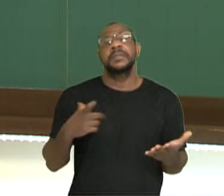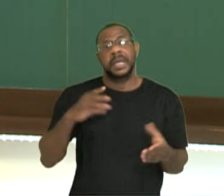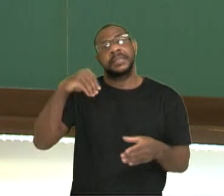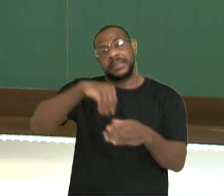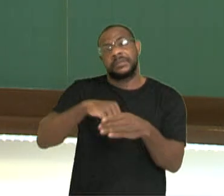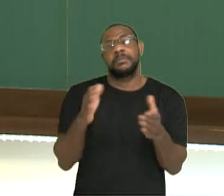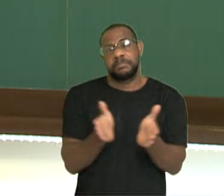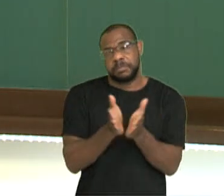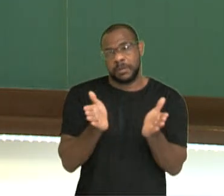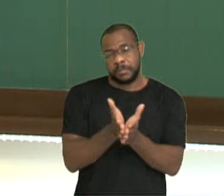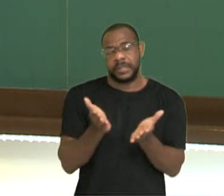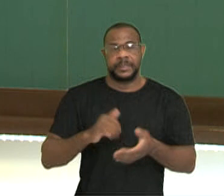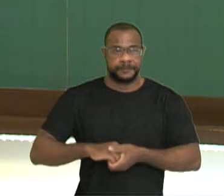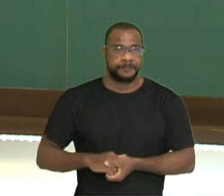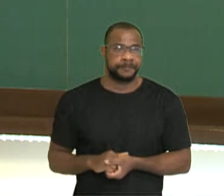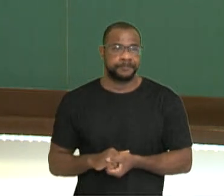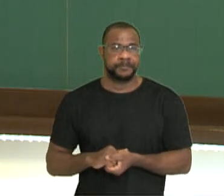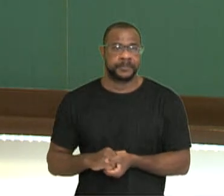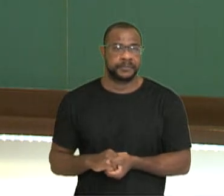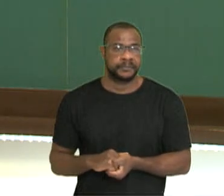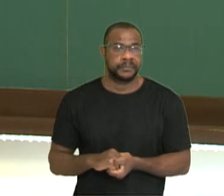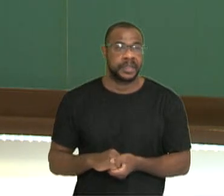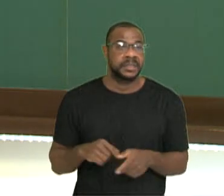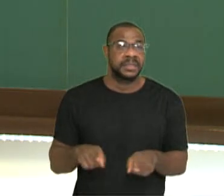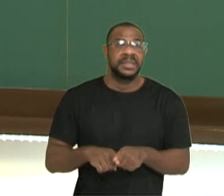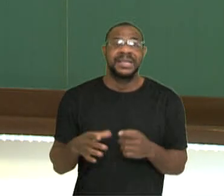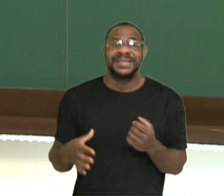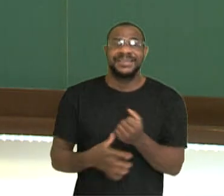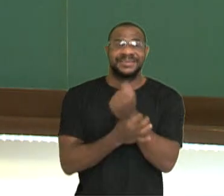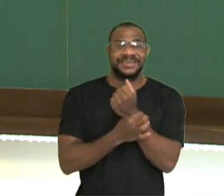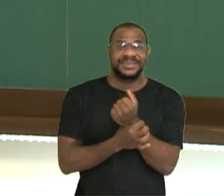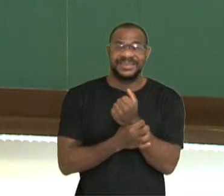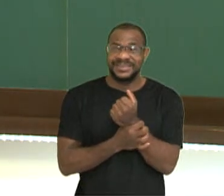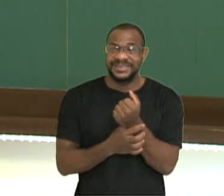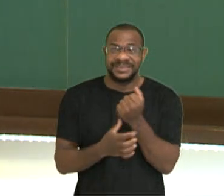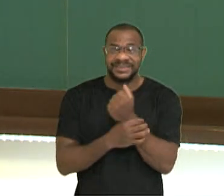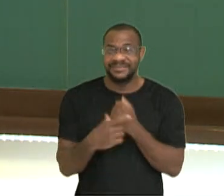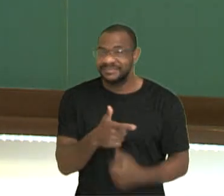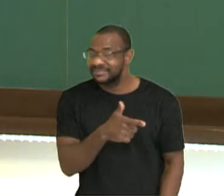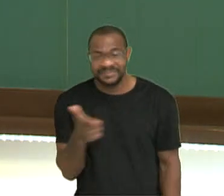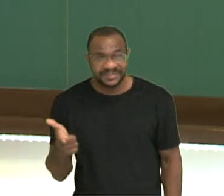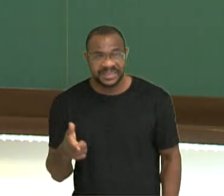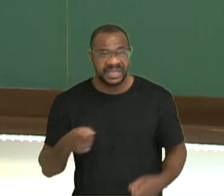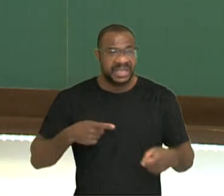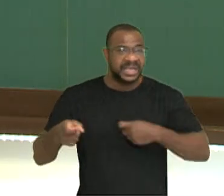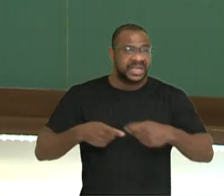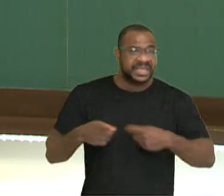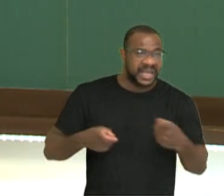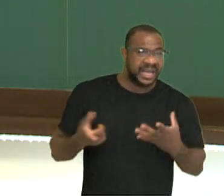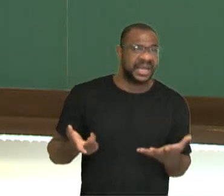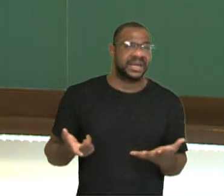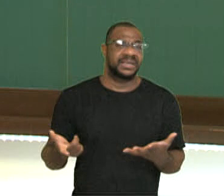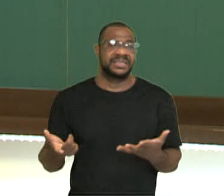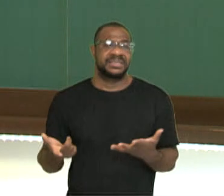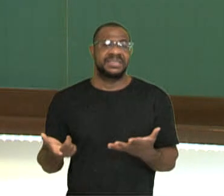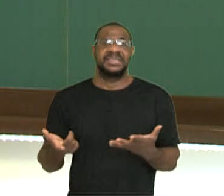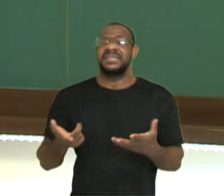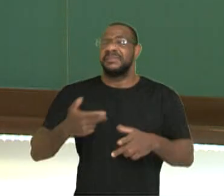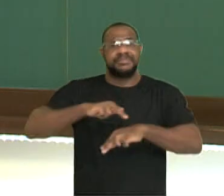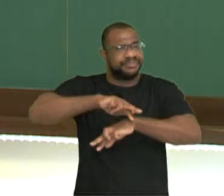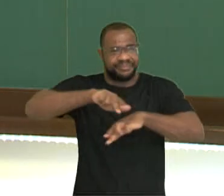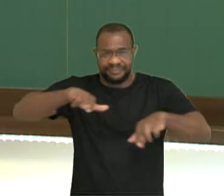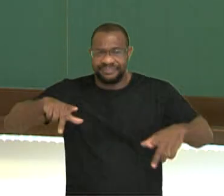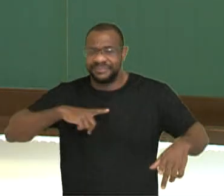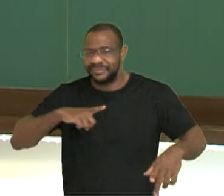dentro da ideia de linha de pobreza. A insegurança, como guerras, genocídios ou crimes, também elevam esses